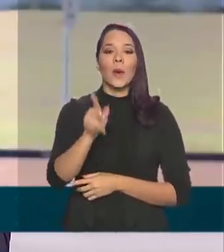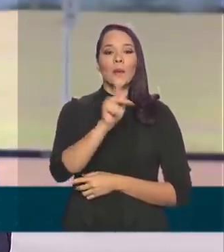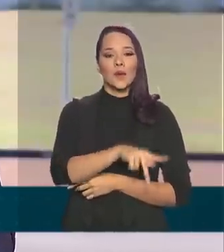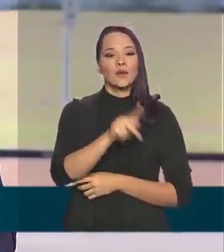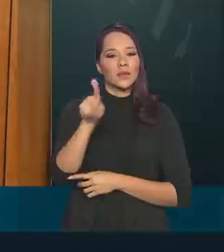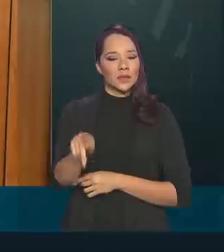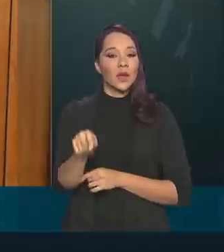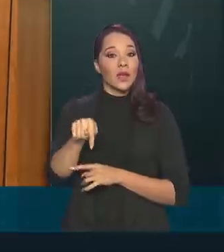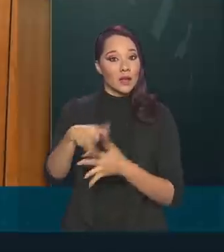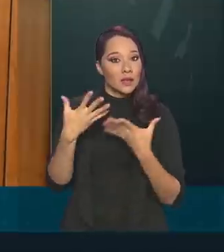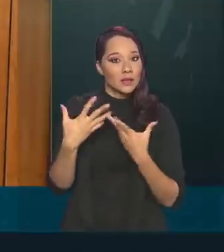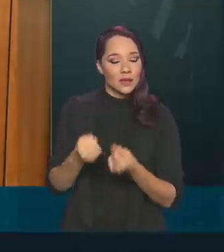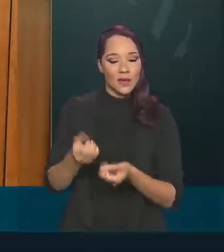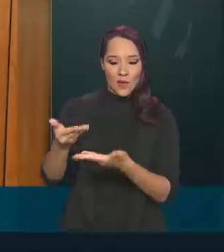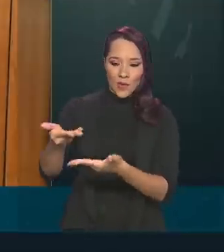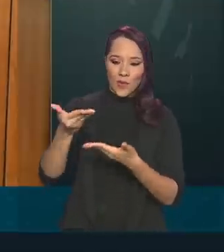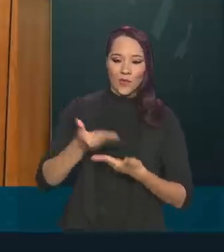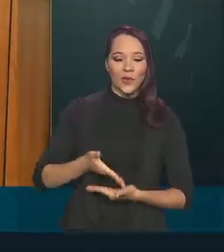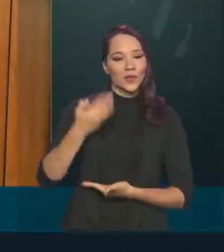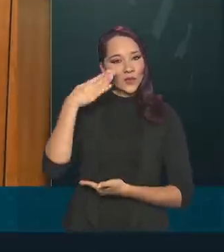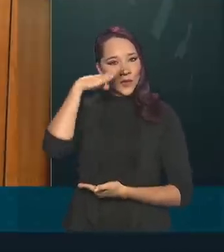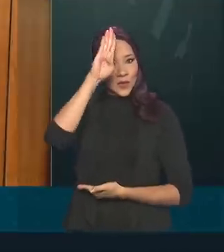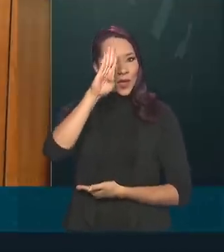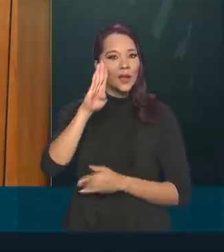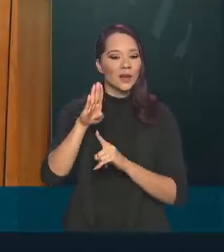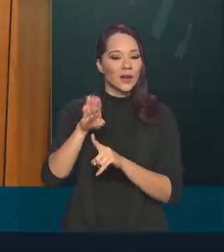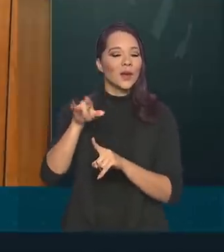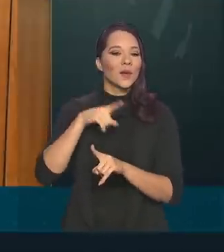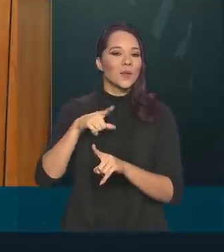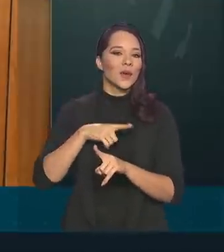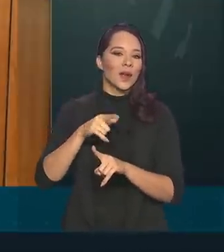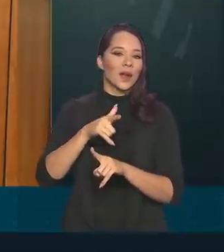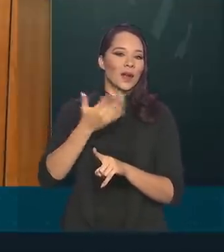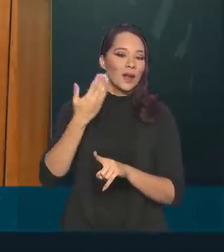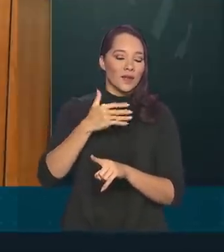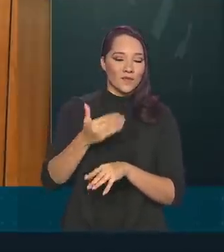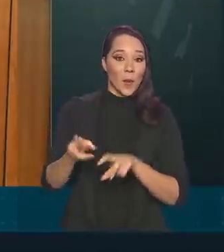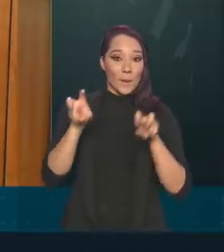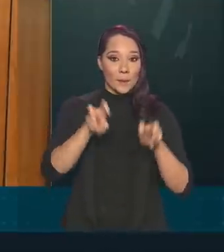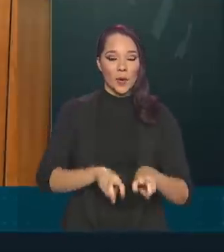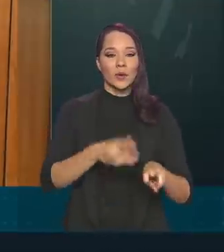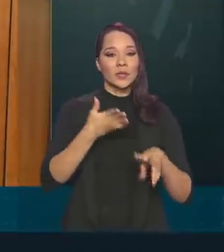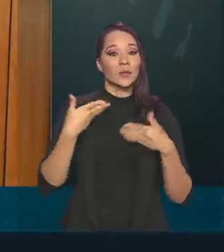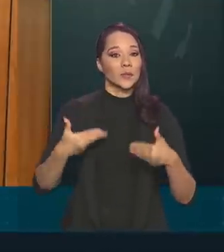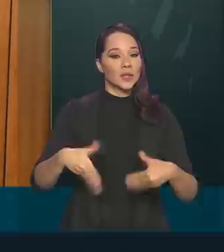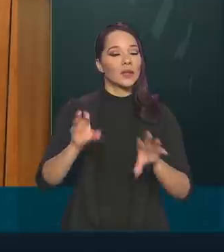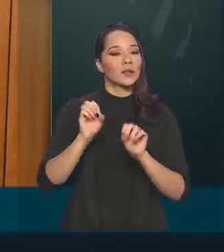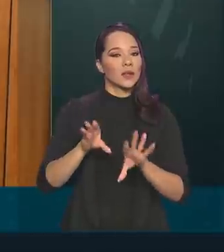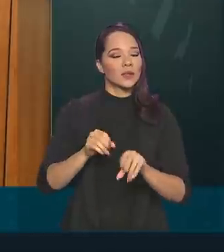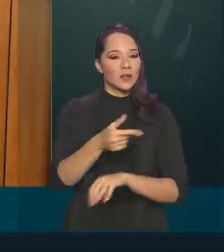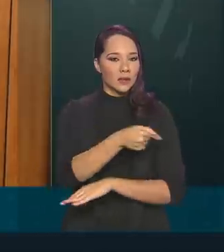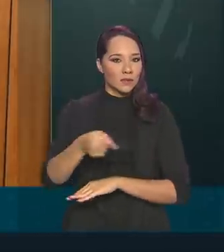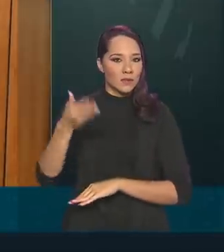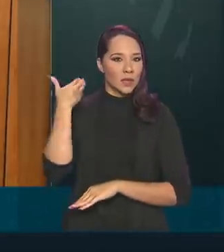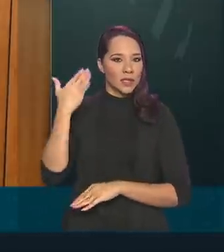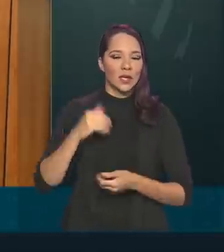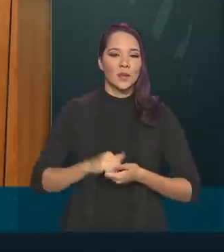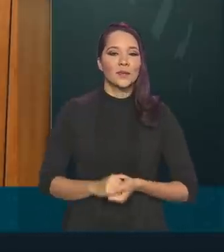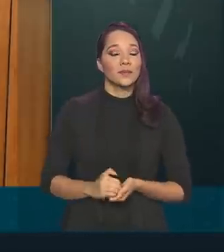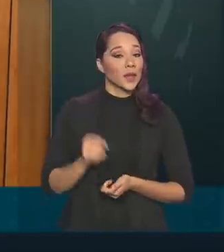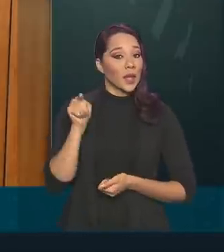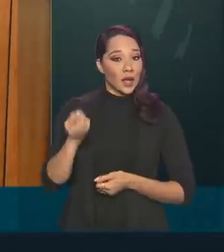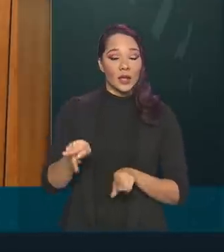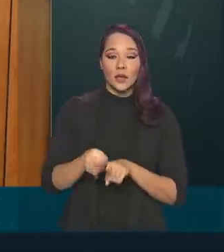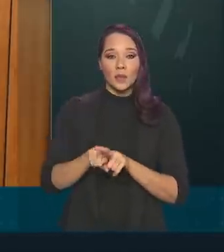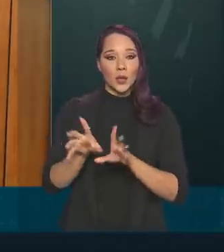aceitou o convite de Bolsonaro para comandar o Ministério da Educação na semana passada. Ele que é membro da